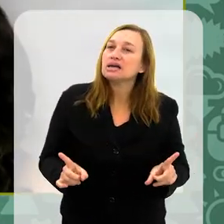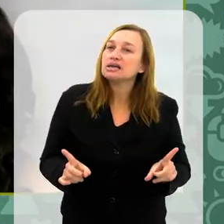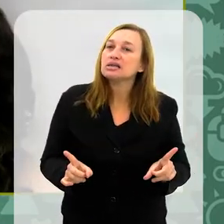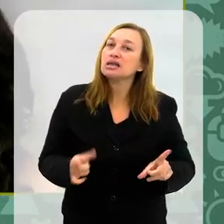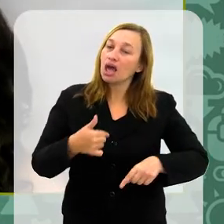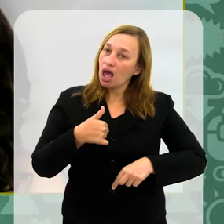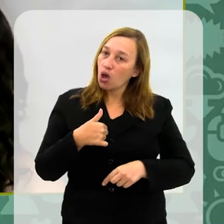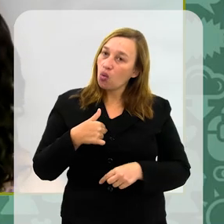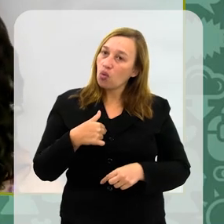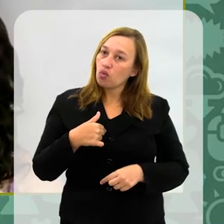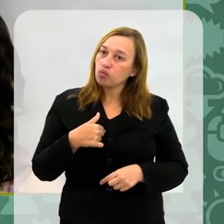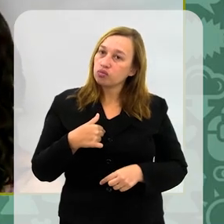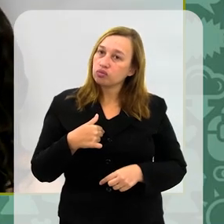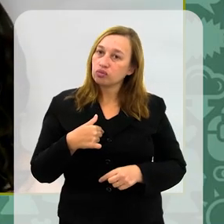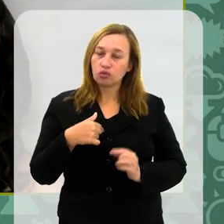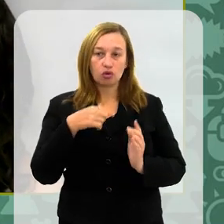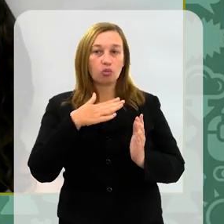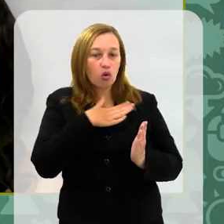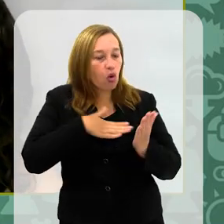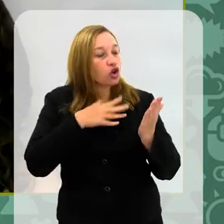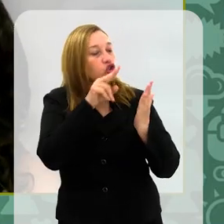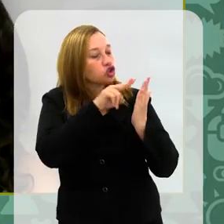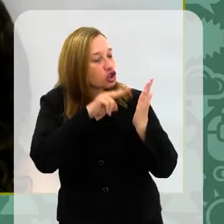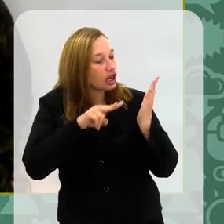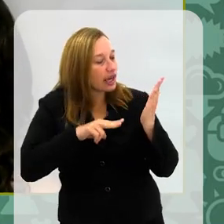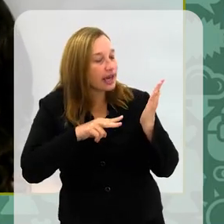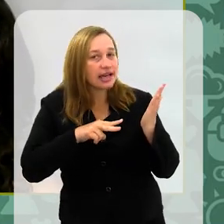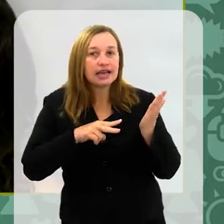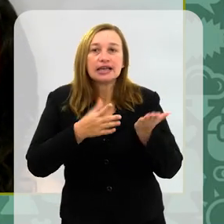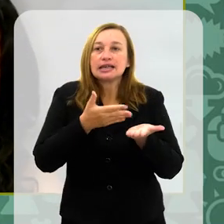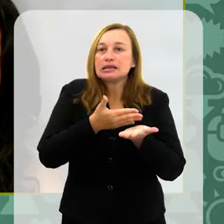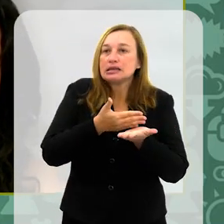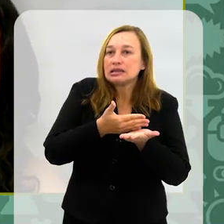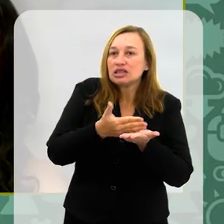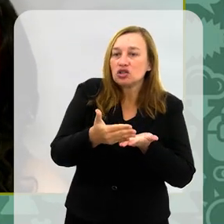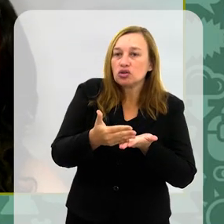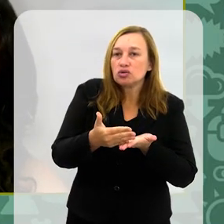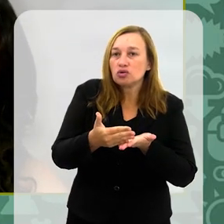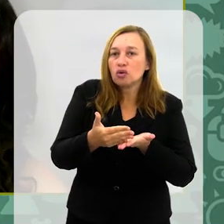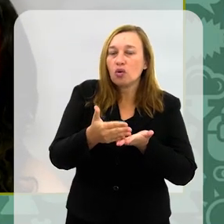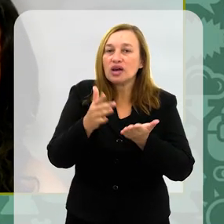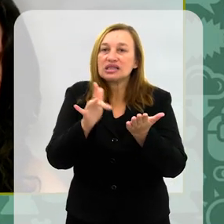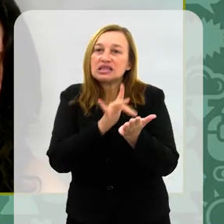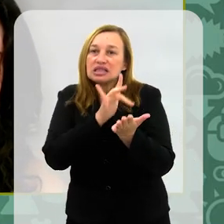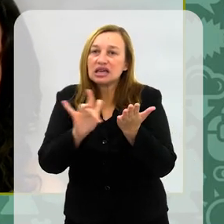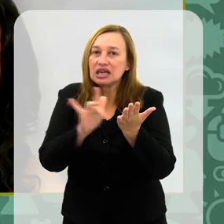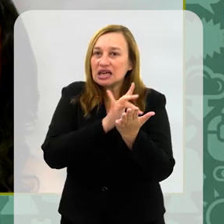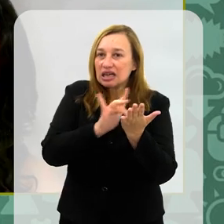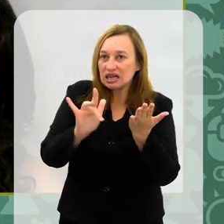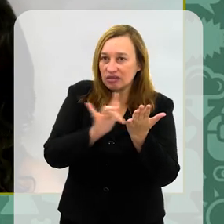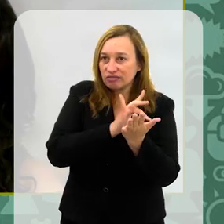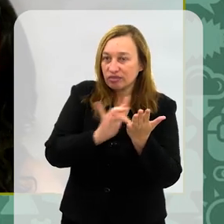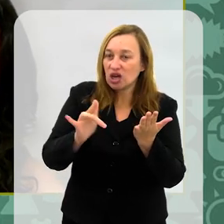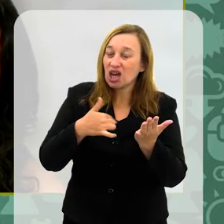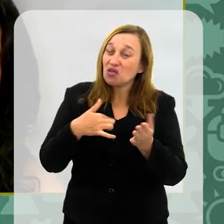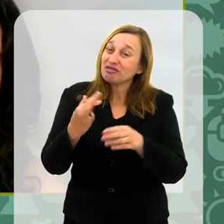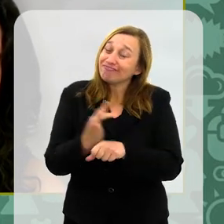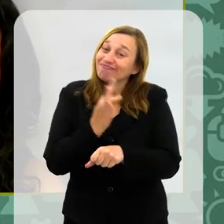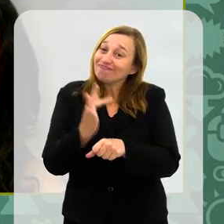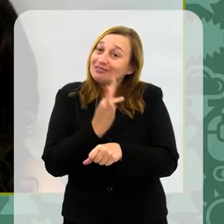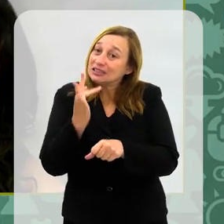Mas eu, como leitora, quando começou esse boom de livro digital, eu senti uma certa